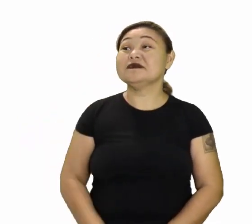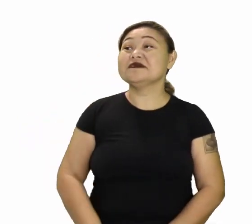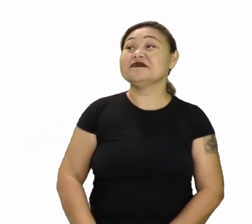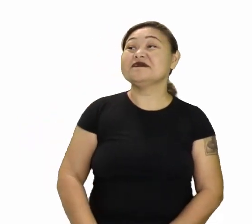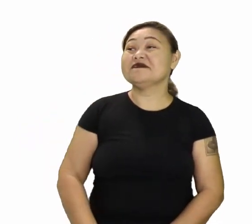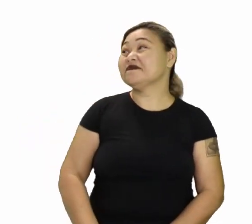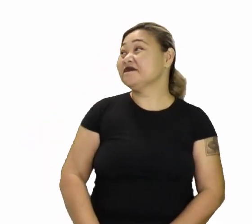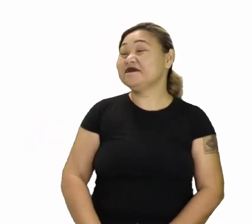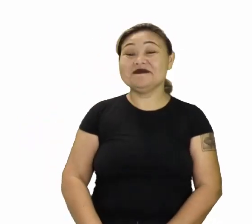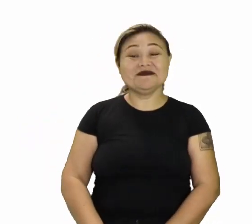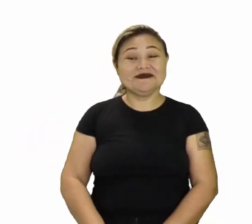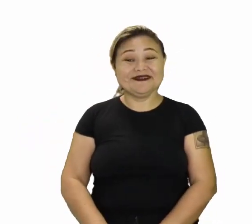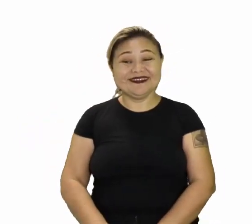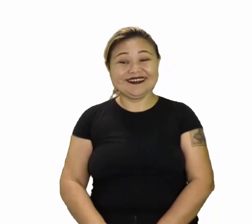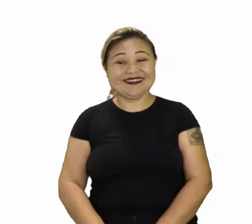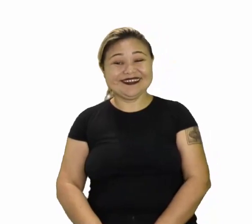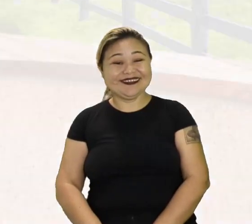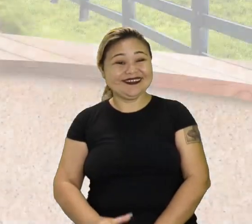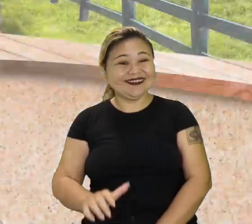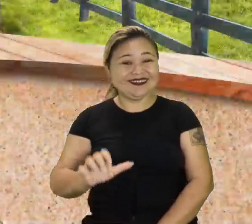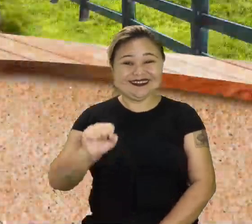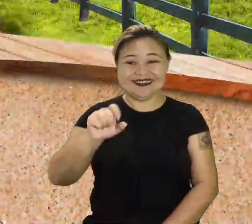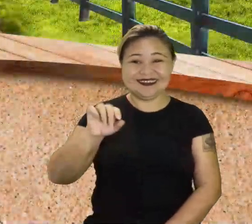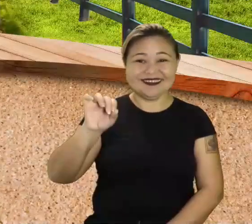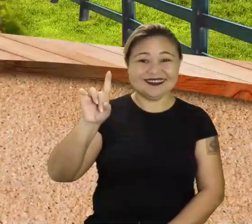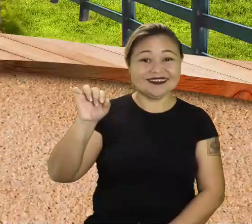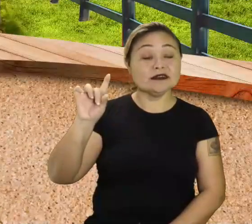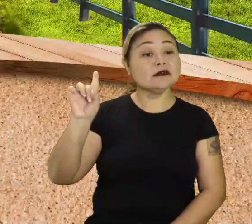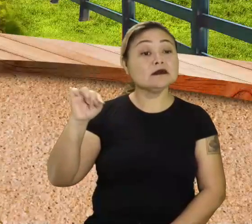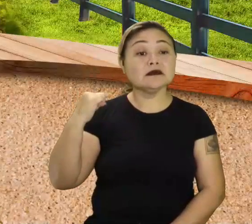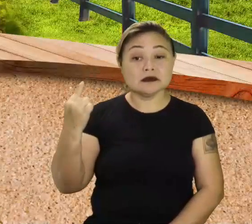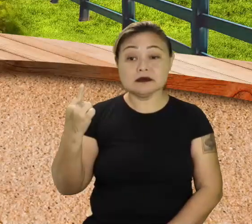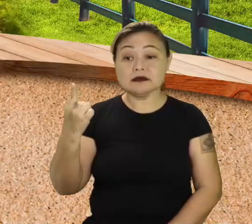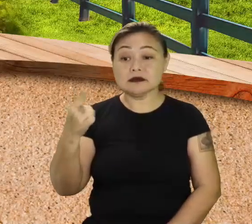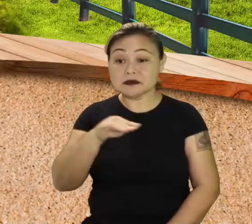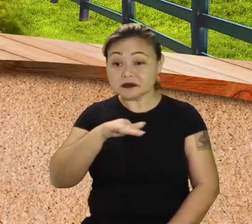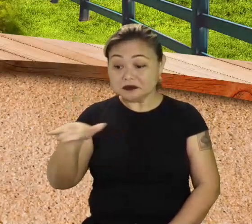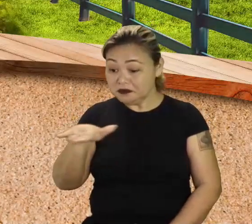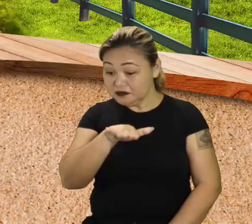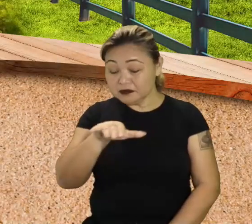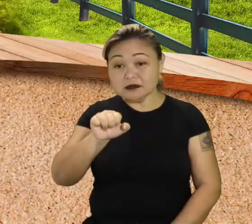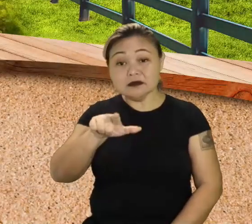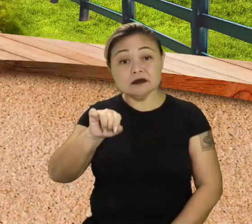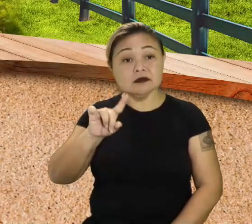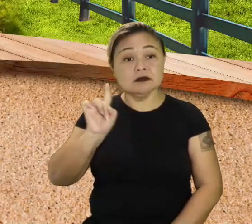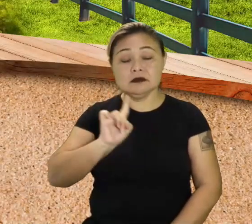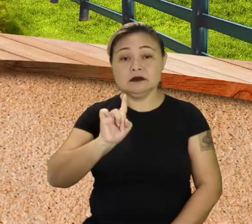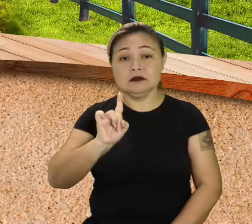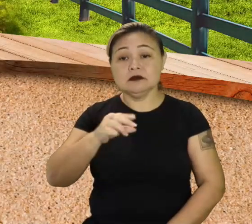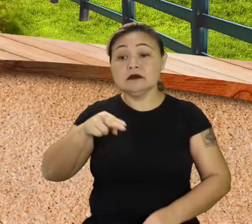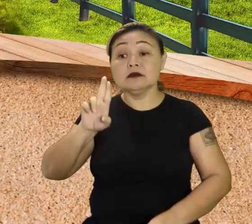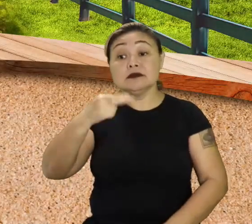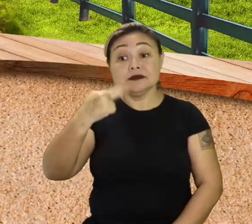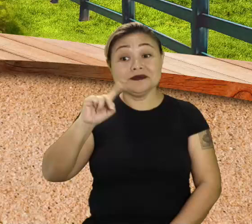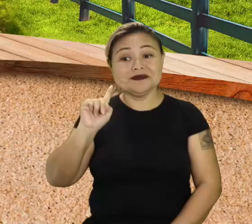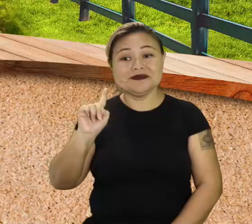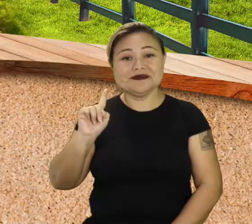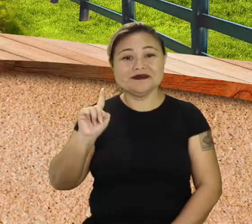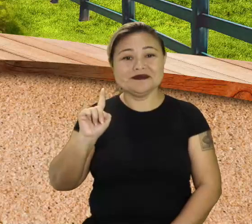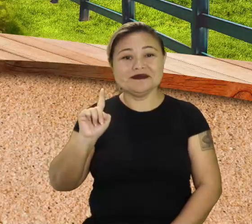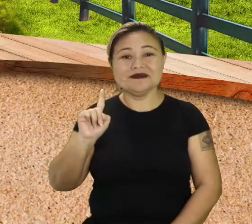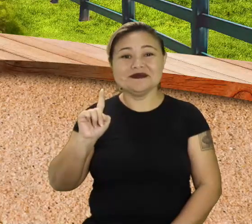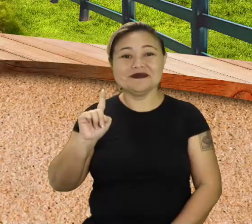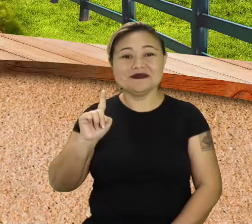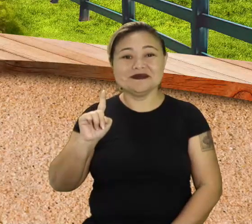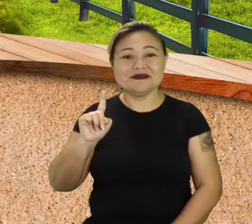Aí depois, senhor, quando a gente fala sobre as condições endofocimáticas do solo, não é só nutricional. Eu vou começar a falar e vou